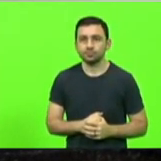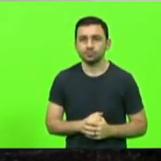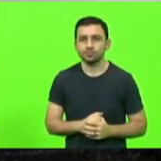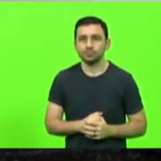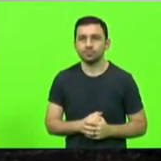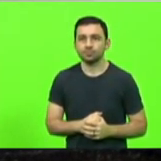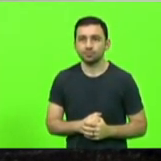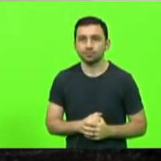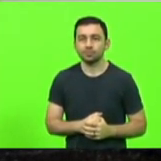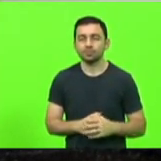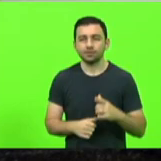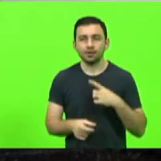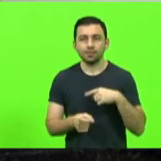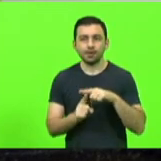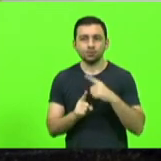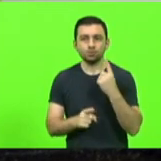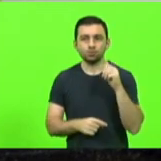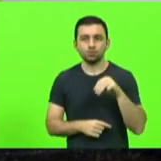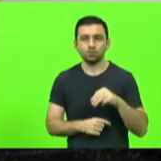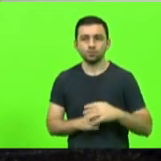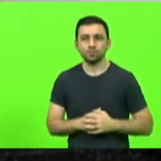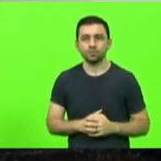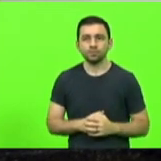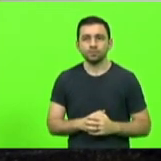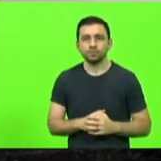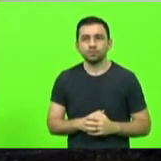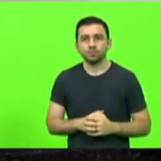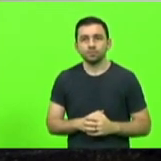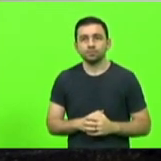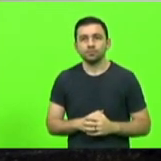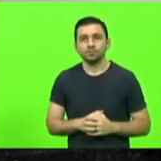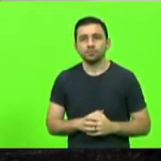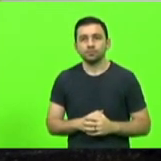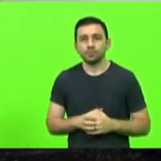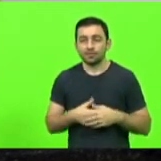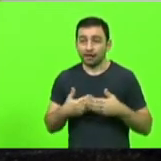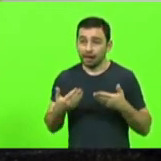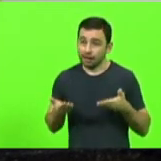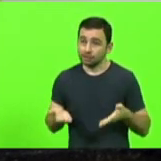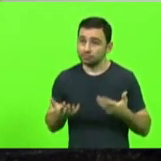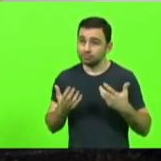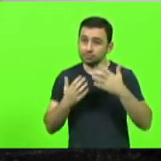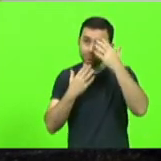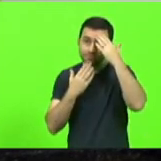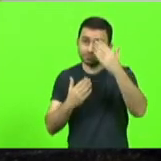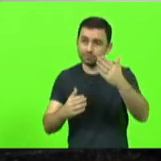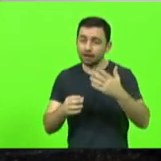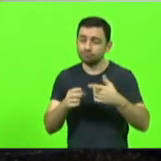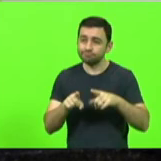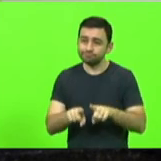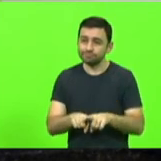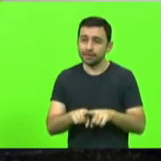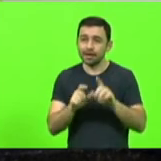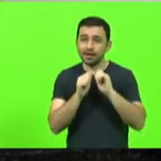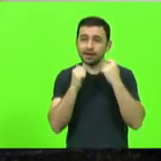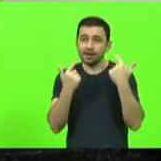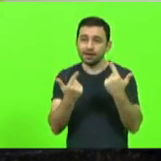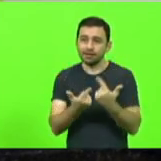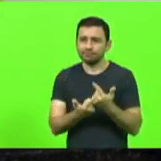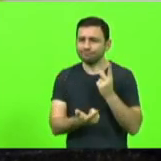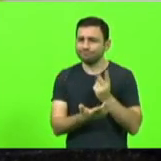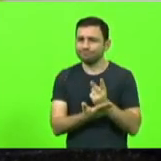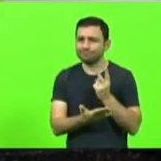Tem mais um minuto, senhora. Obrigada. Aqui, quero agradecer a parceria da LESC, sempre